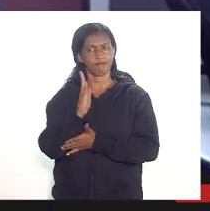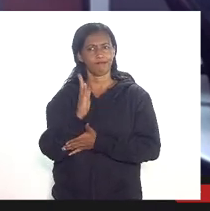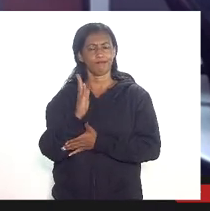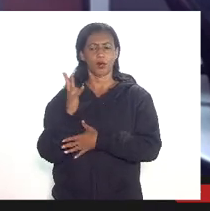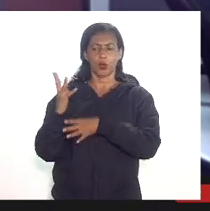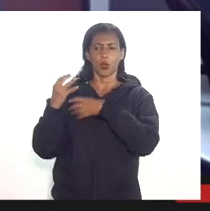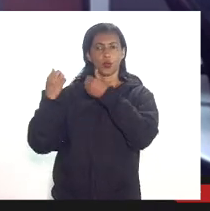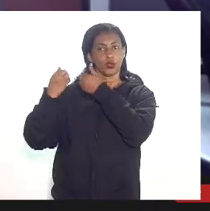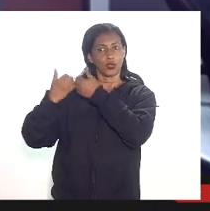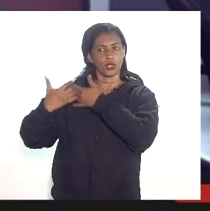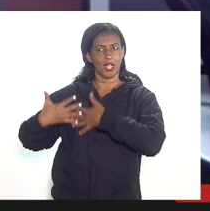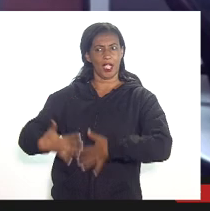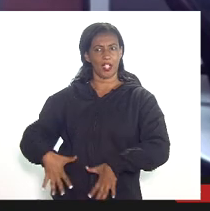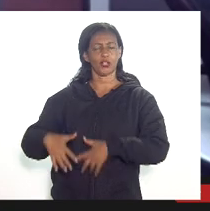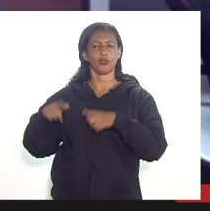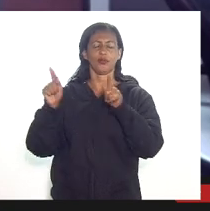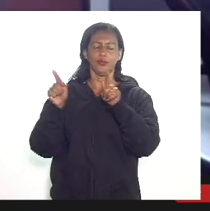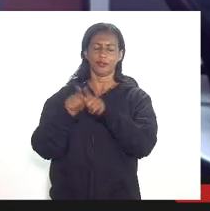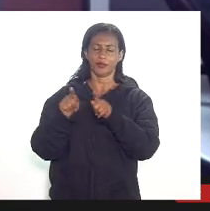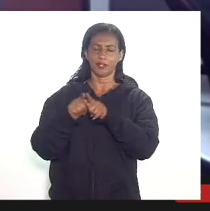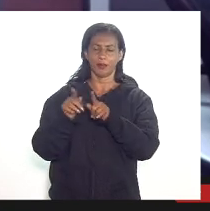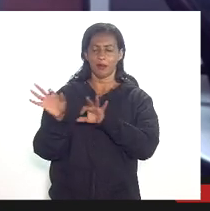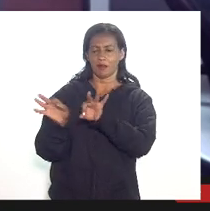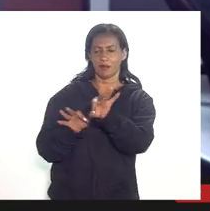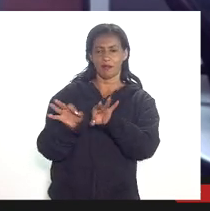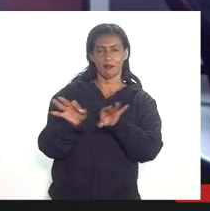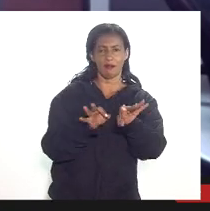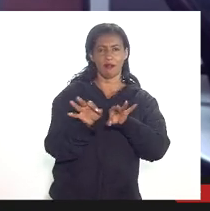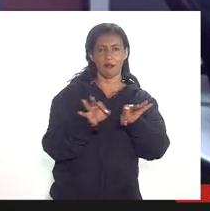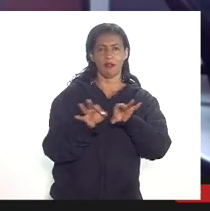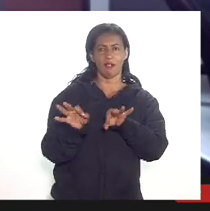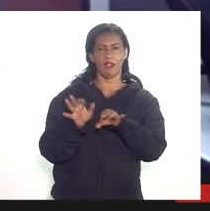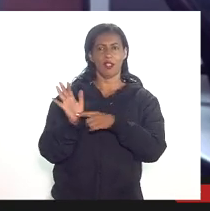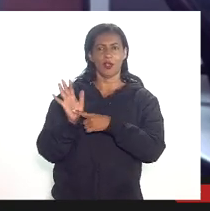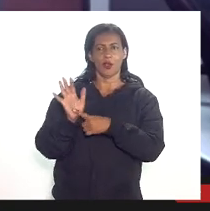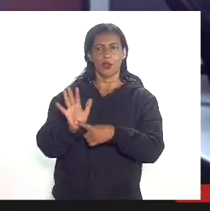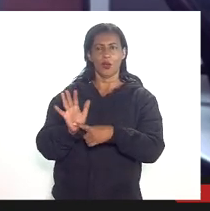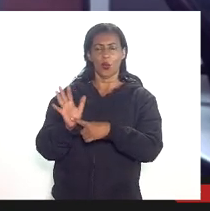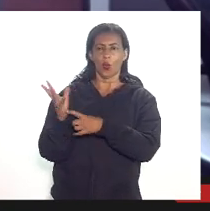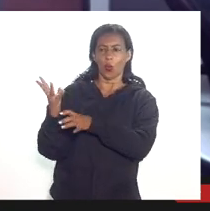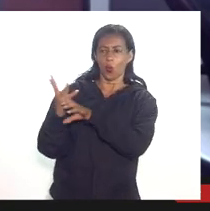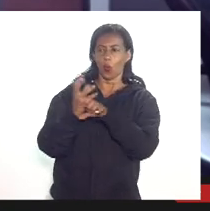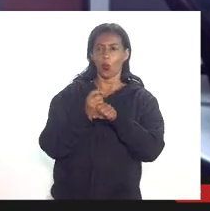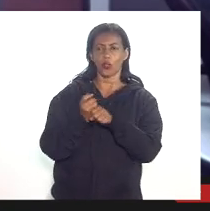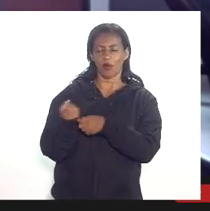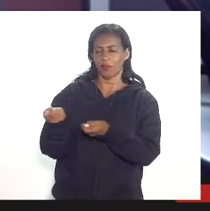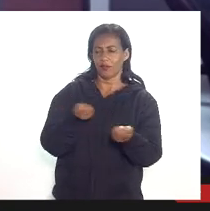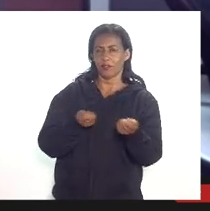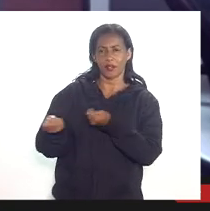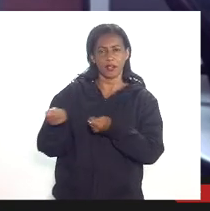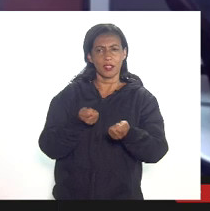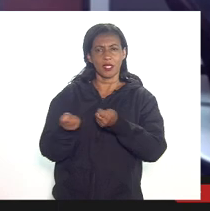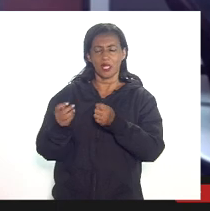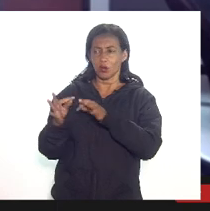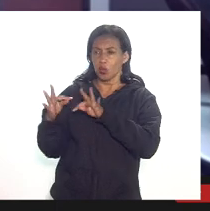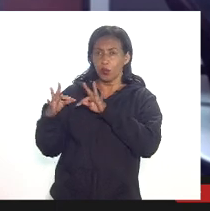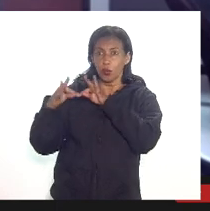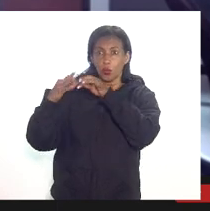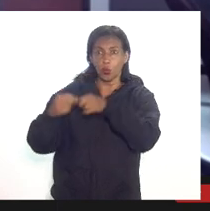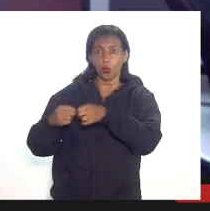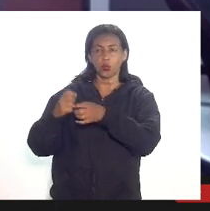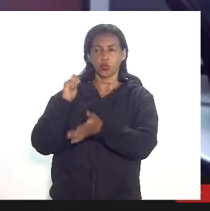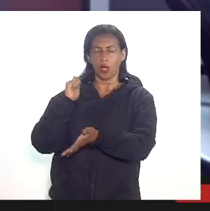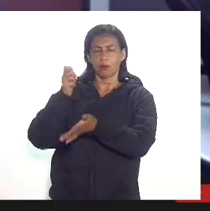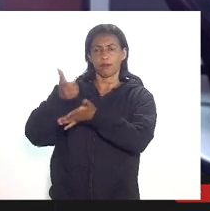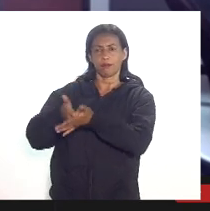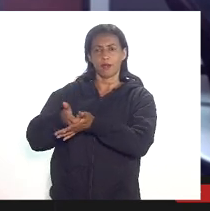RGT ao ser utilizado na elaboração das demonstrações contábeis e financeiras sobre todos os gastos incurridos nas